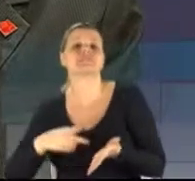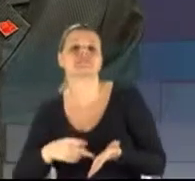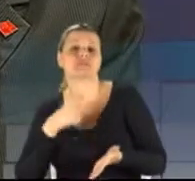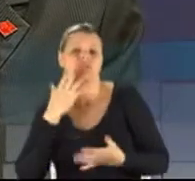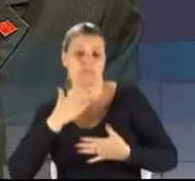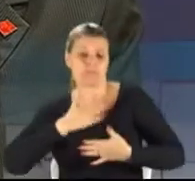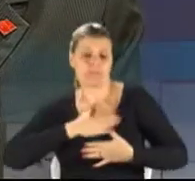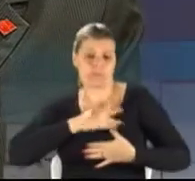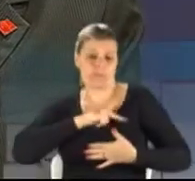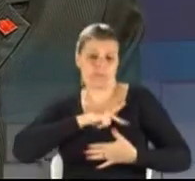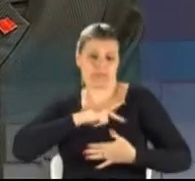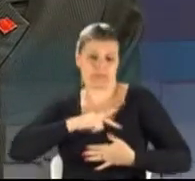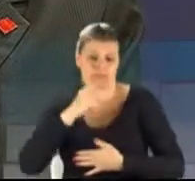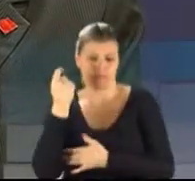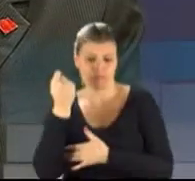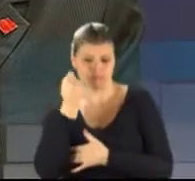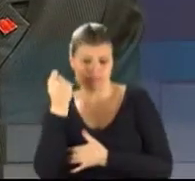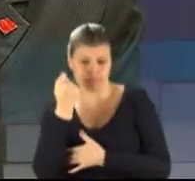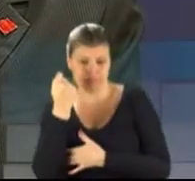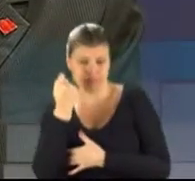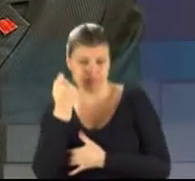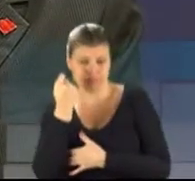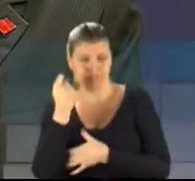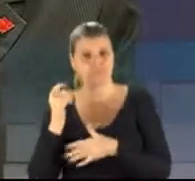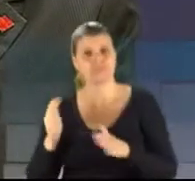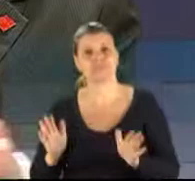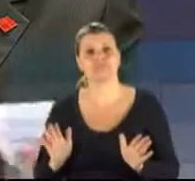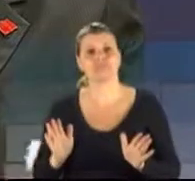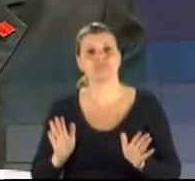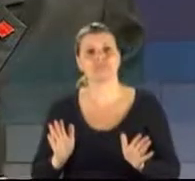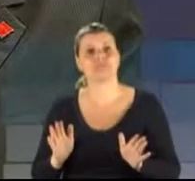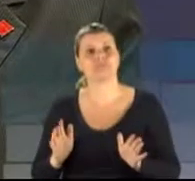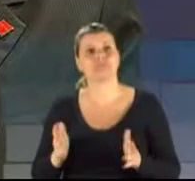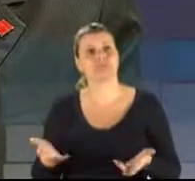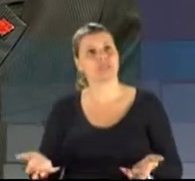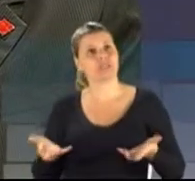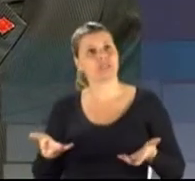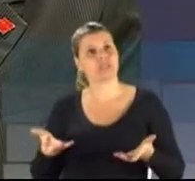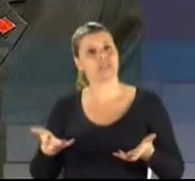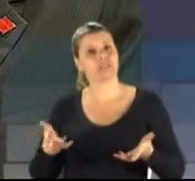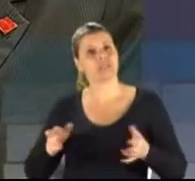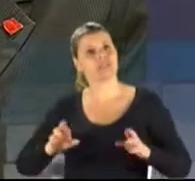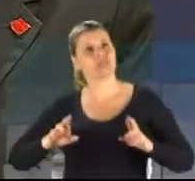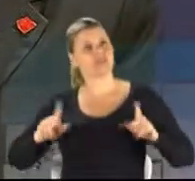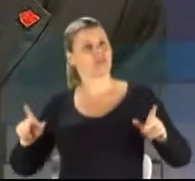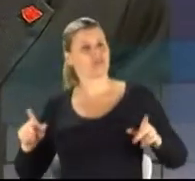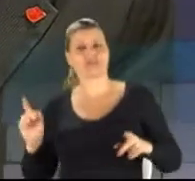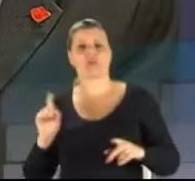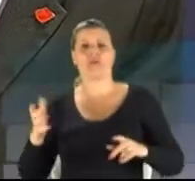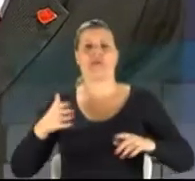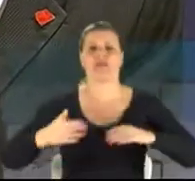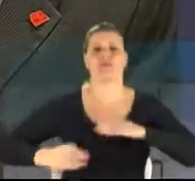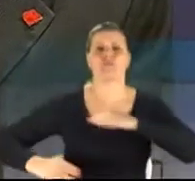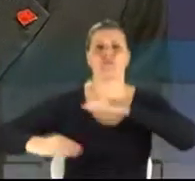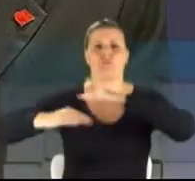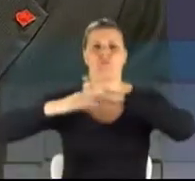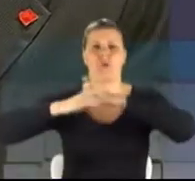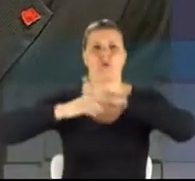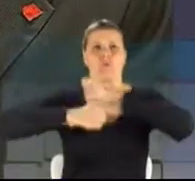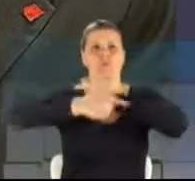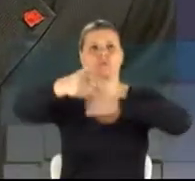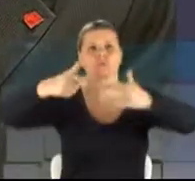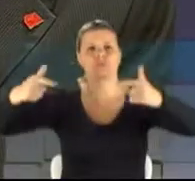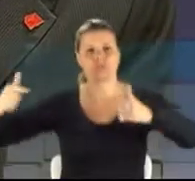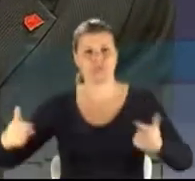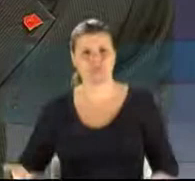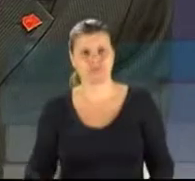partido do Rio Grande, para se diferenciarem, não, para se igualarem a todos os outros. O